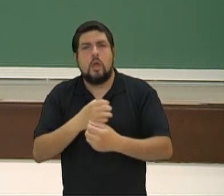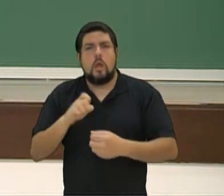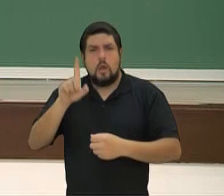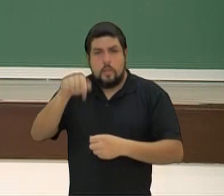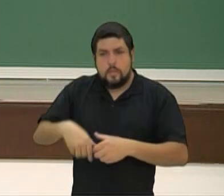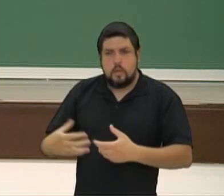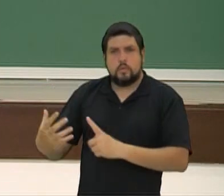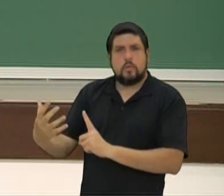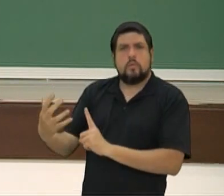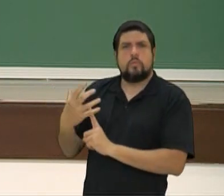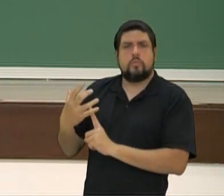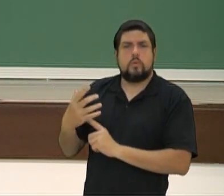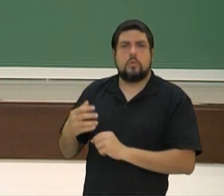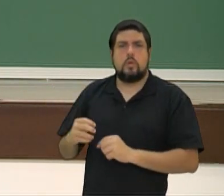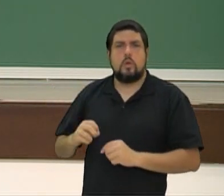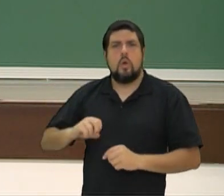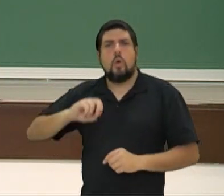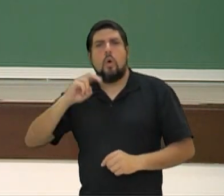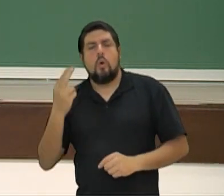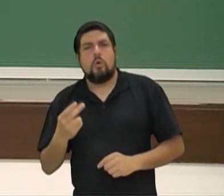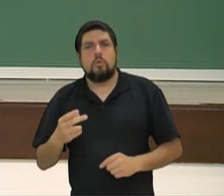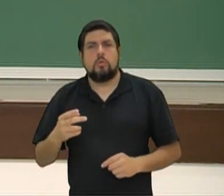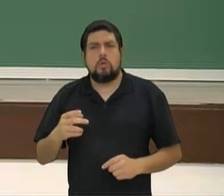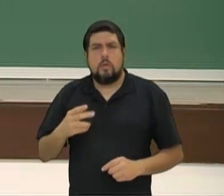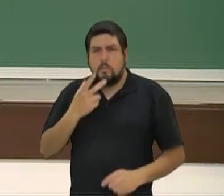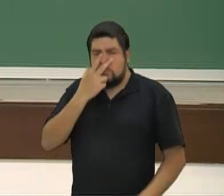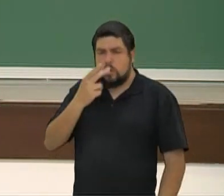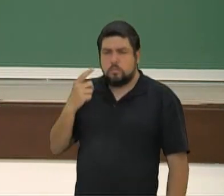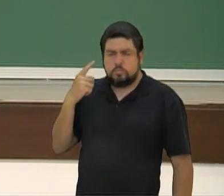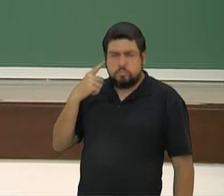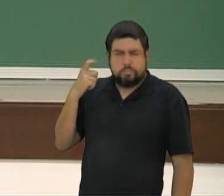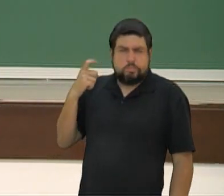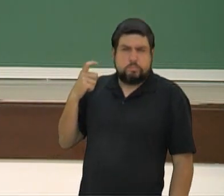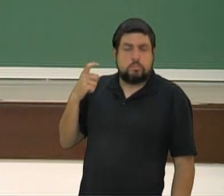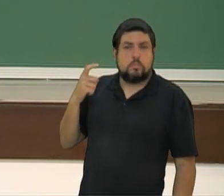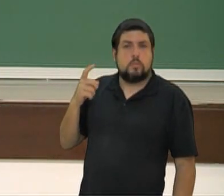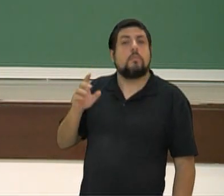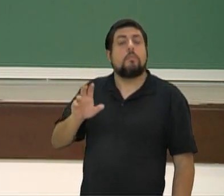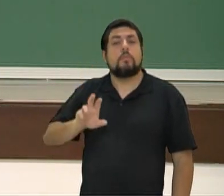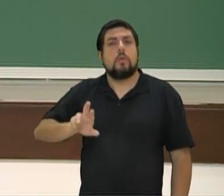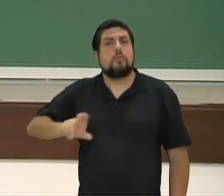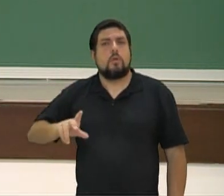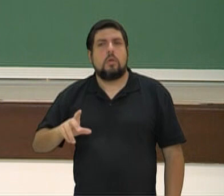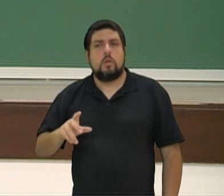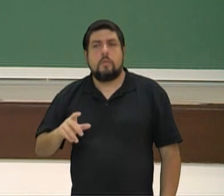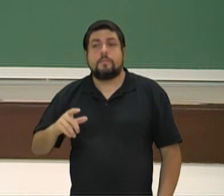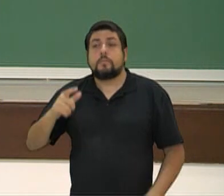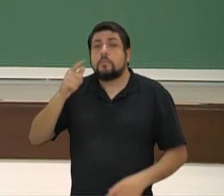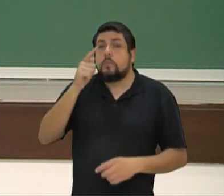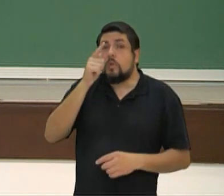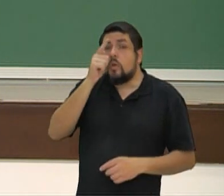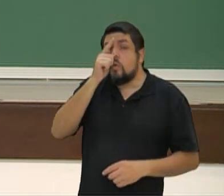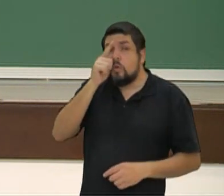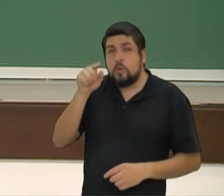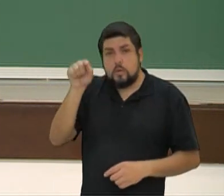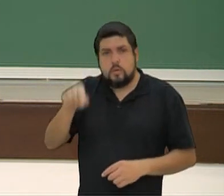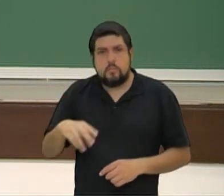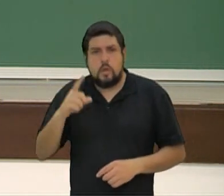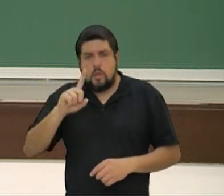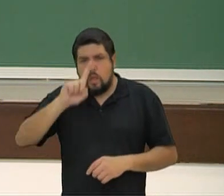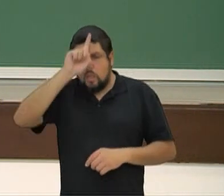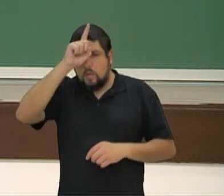estar desafinado, na verdade, não é que está desafinado, é porque os gregos inventaram o dó, mi, fa, sol, la, si,